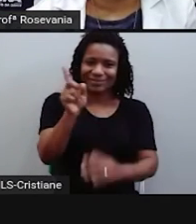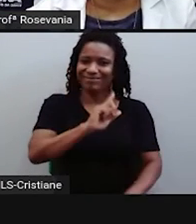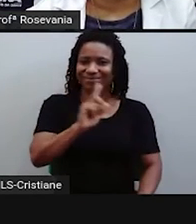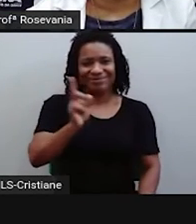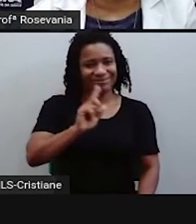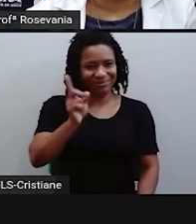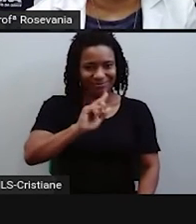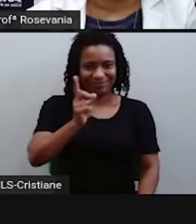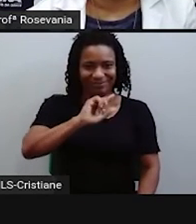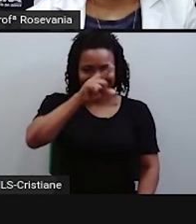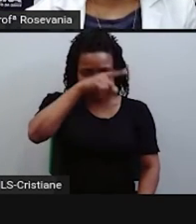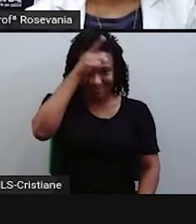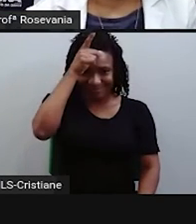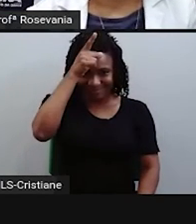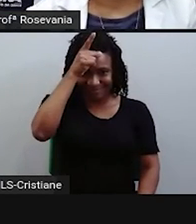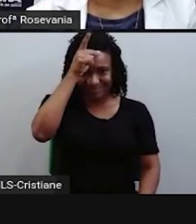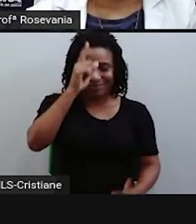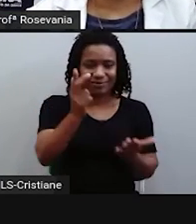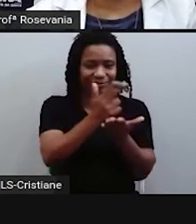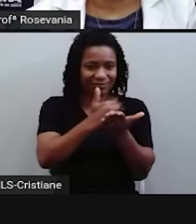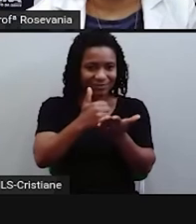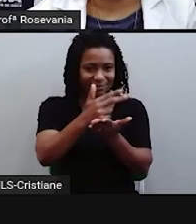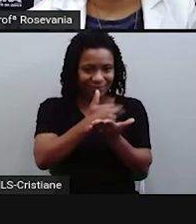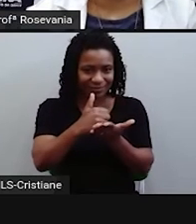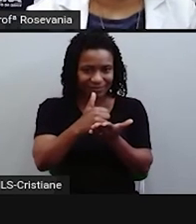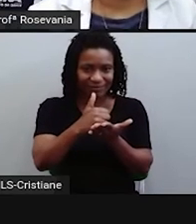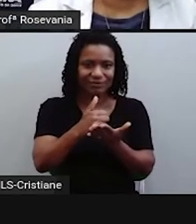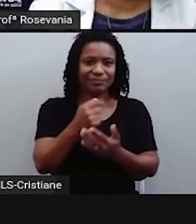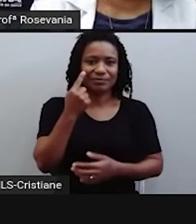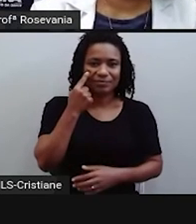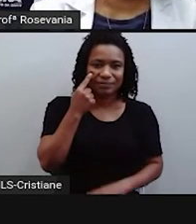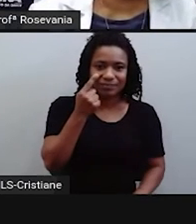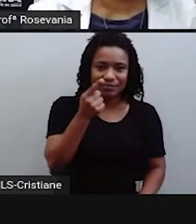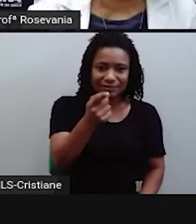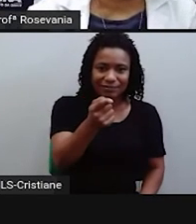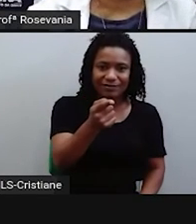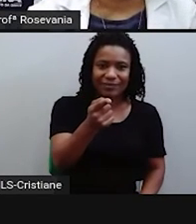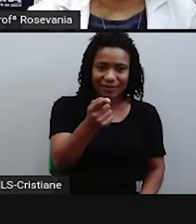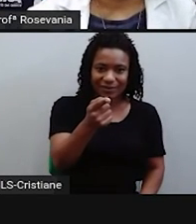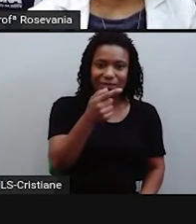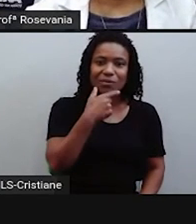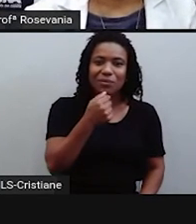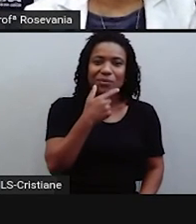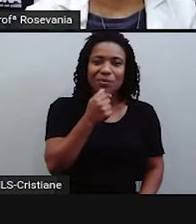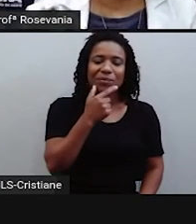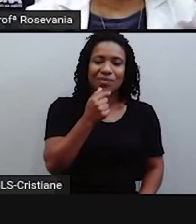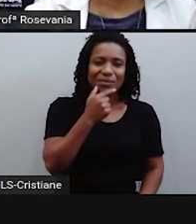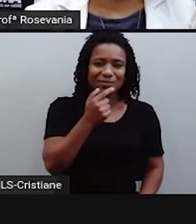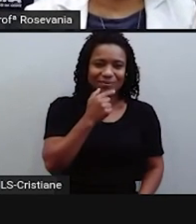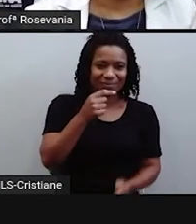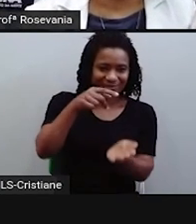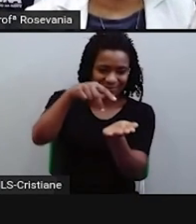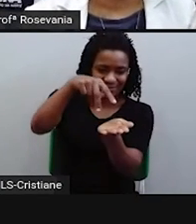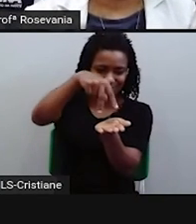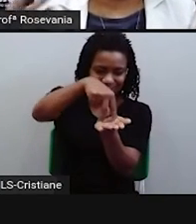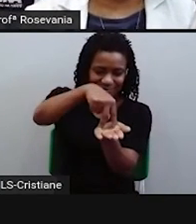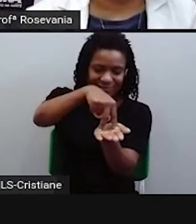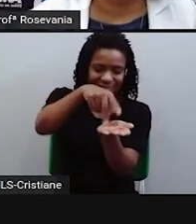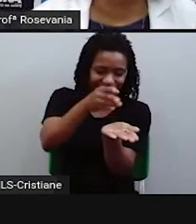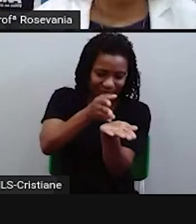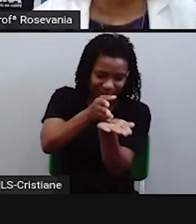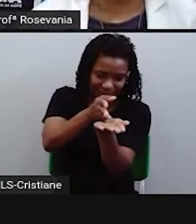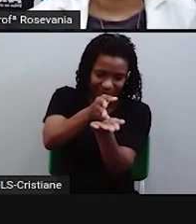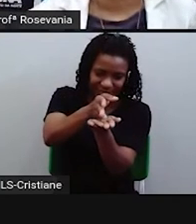no caso desse senhor aqui, ele tá com um pé no Hemisfério Norte e o outro pé no Hemisfério Sul. Isso gera muito turista,